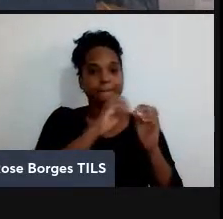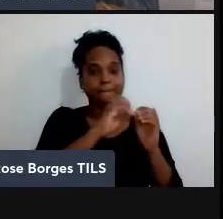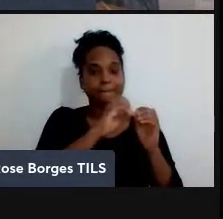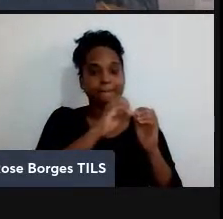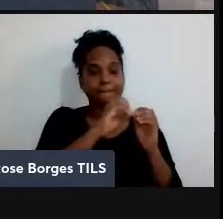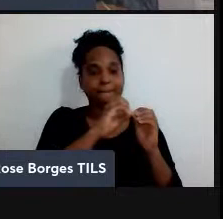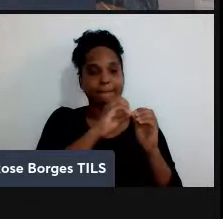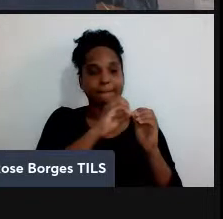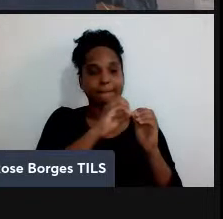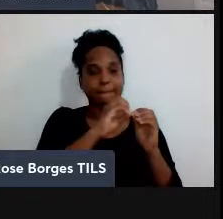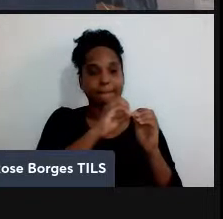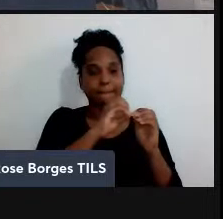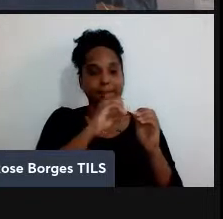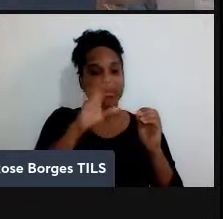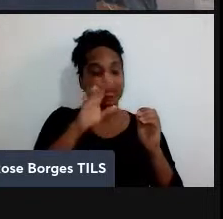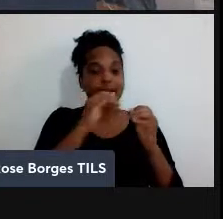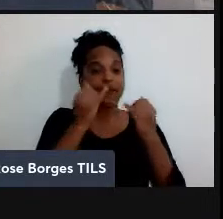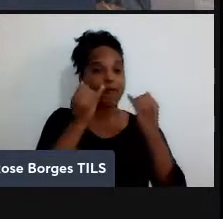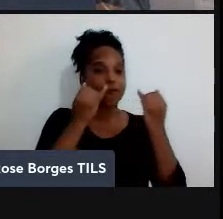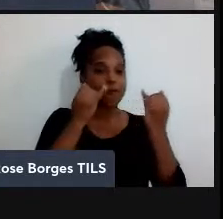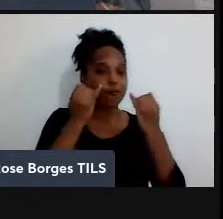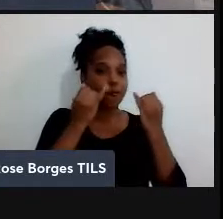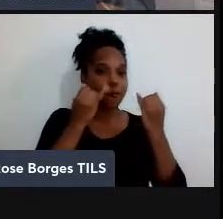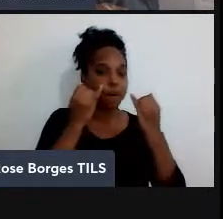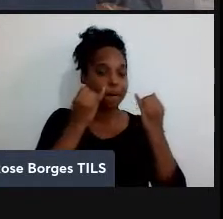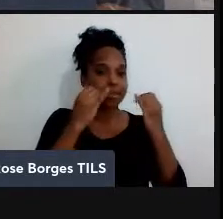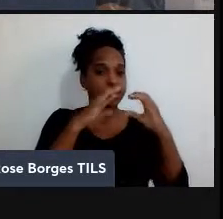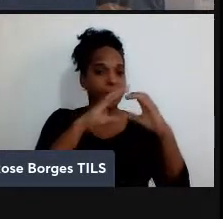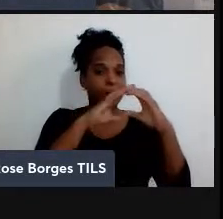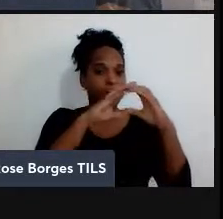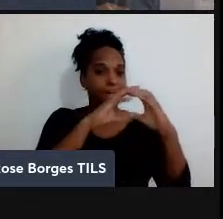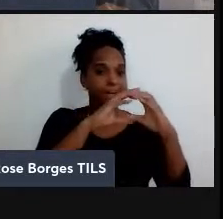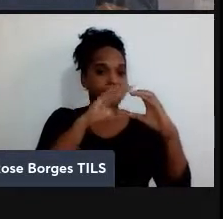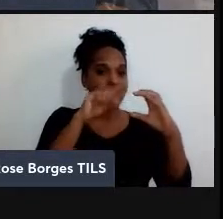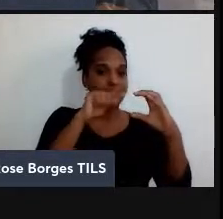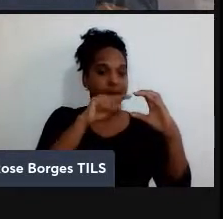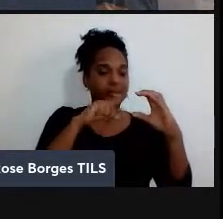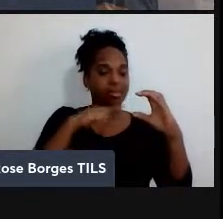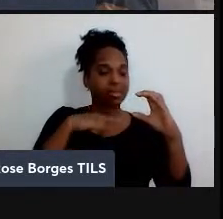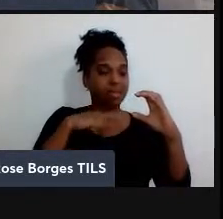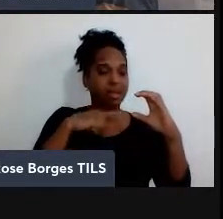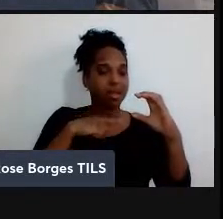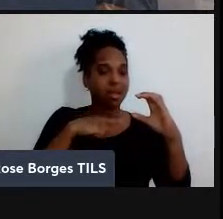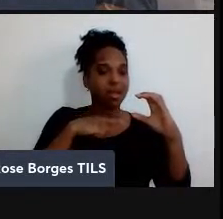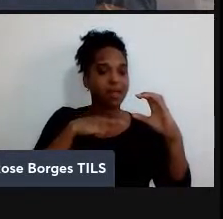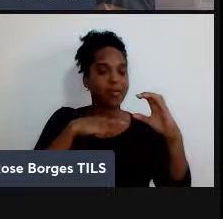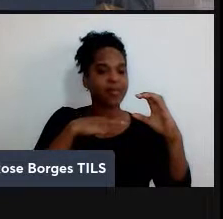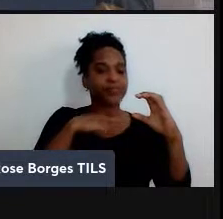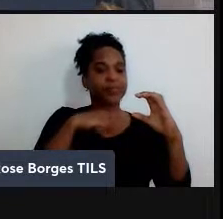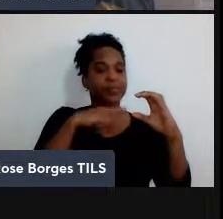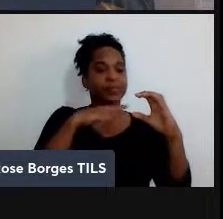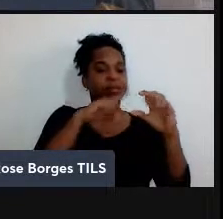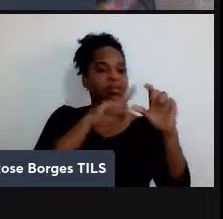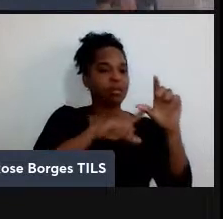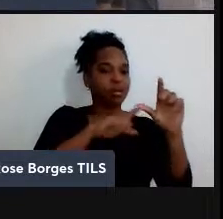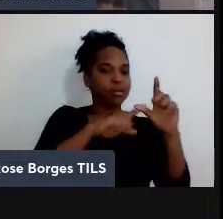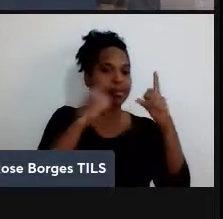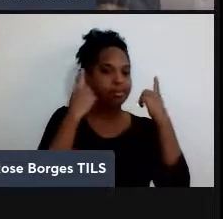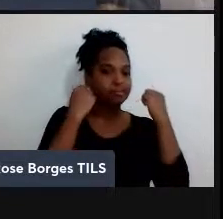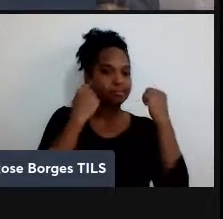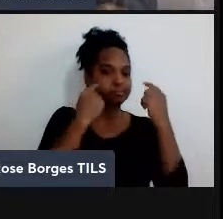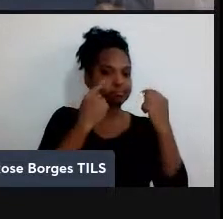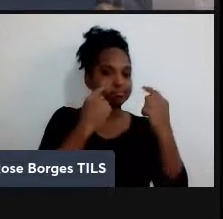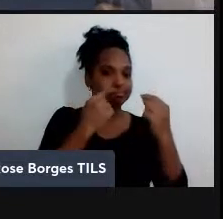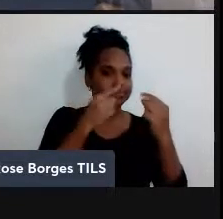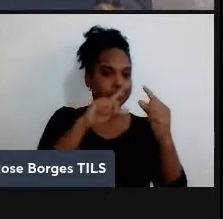uma certa informação quântica que está aqui num estado genérico, alfa zero mais beta 1, lá para o Bob. Então, é algo